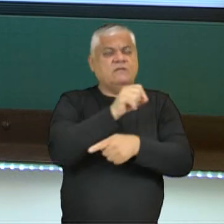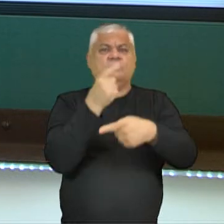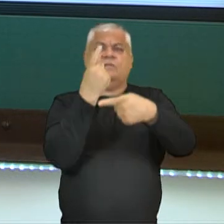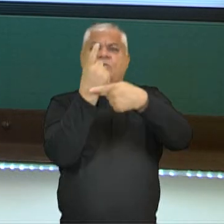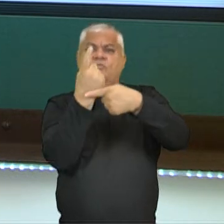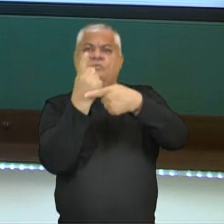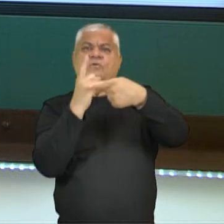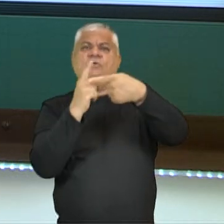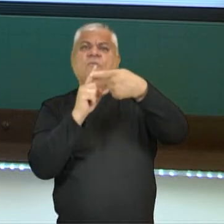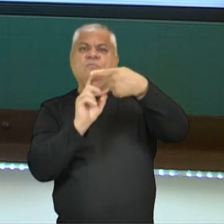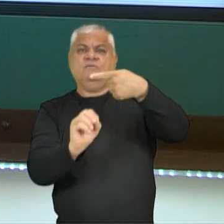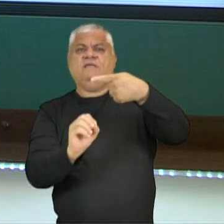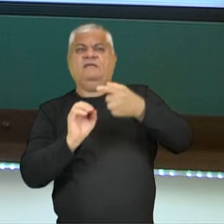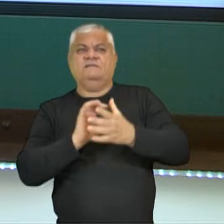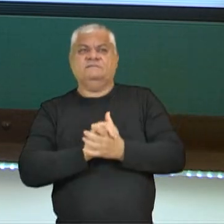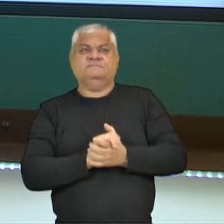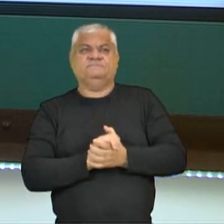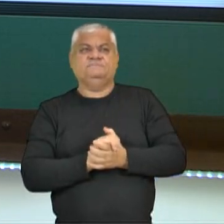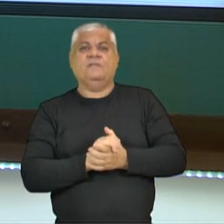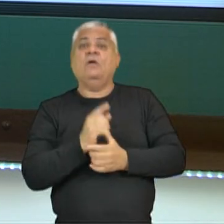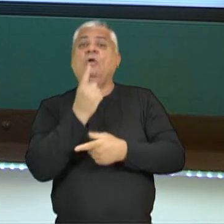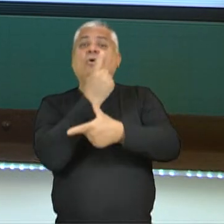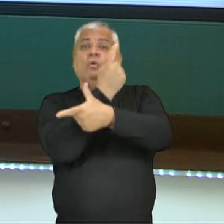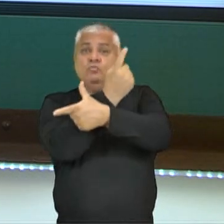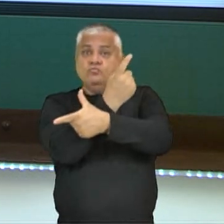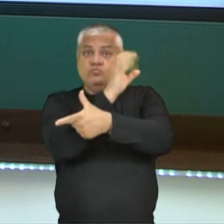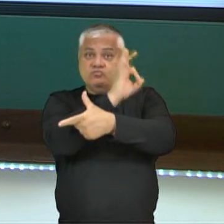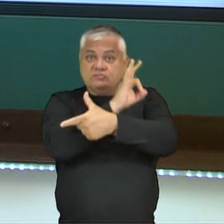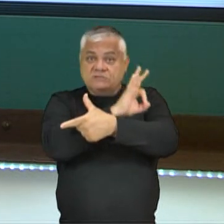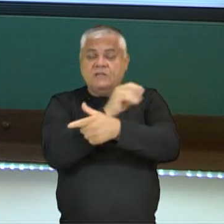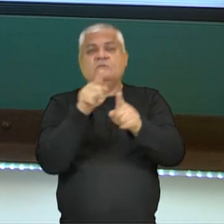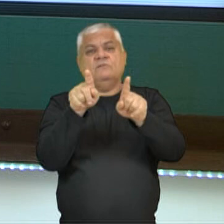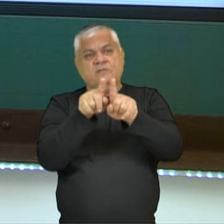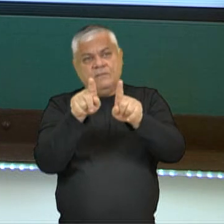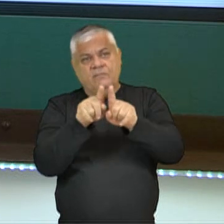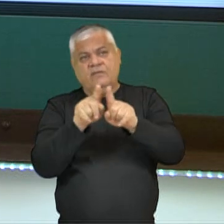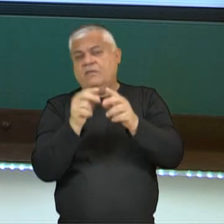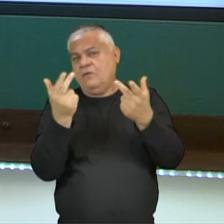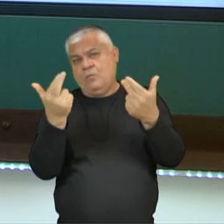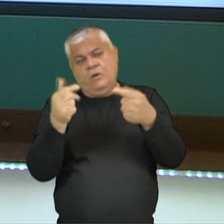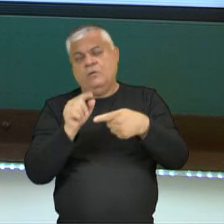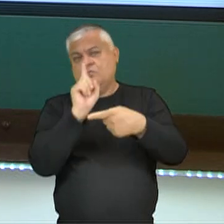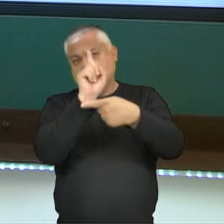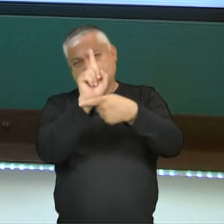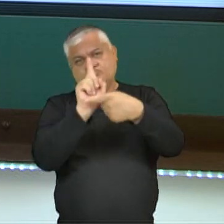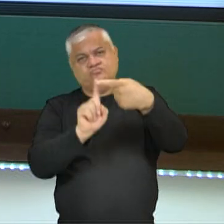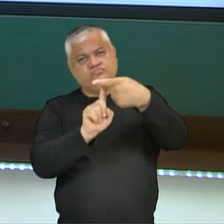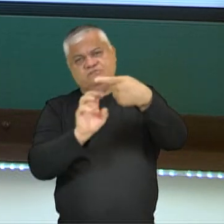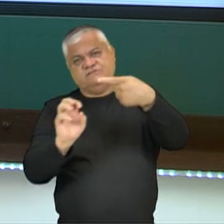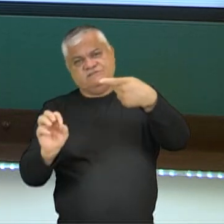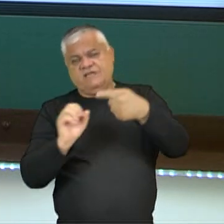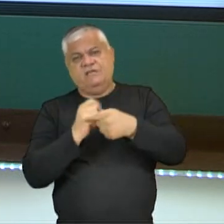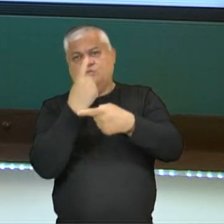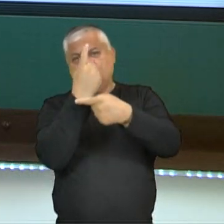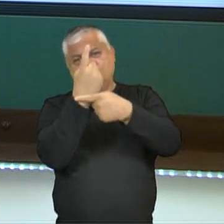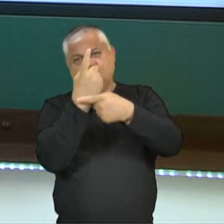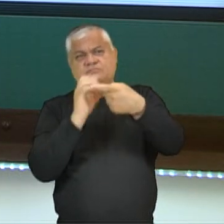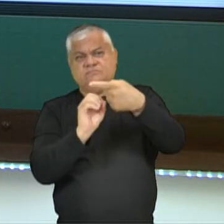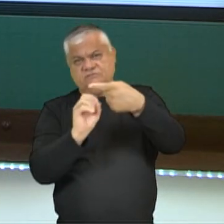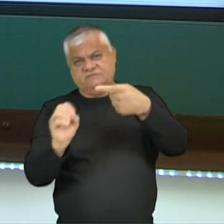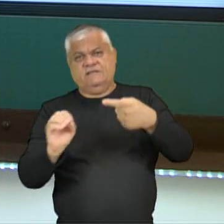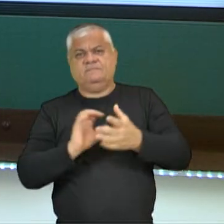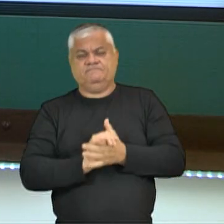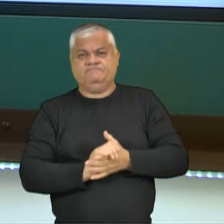dividir por 10, tá? E 1%, 1% ele corresponde à centésima parte do círculo, é